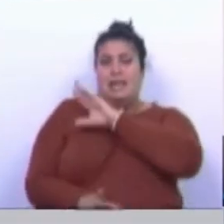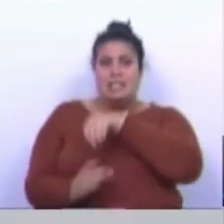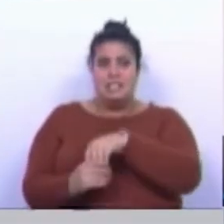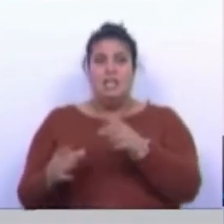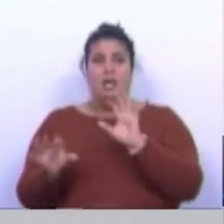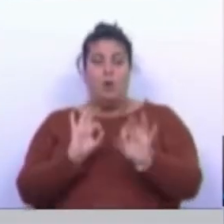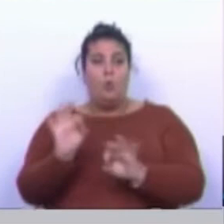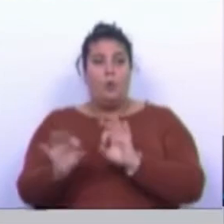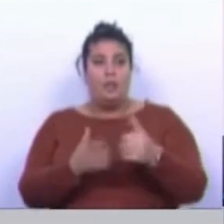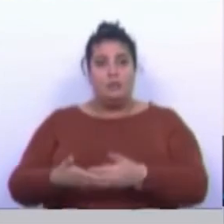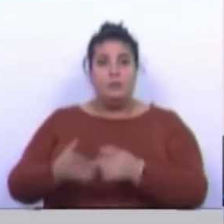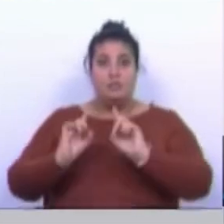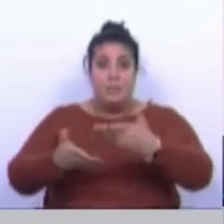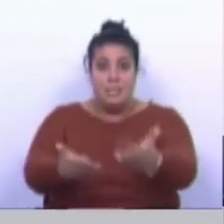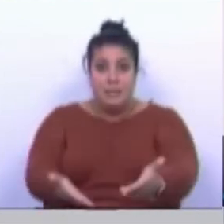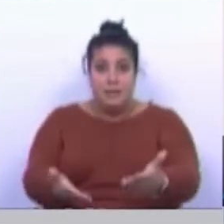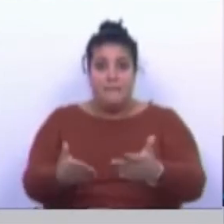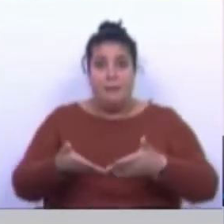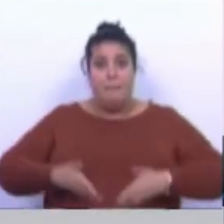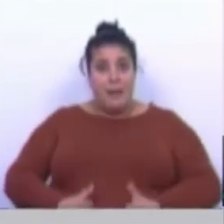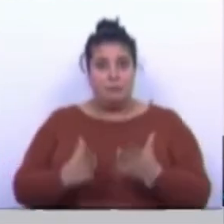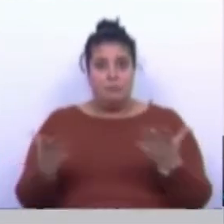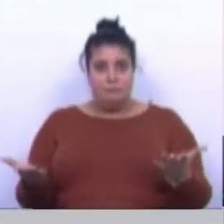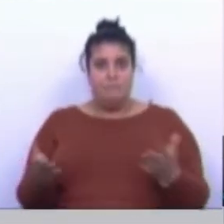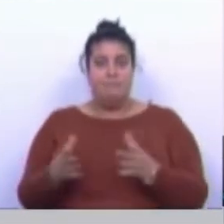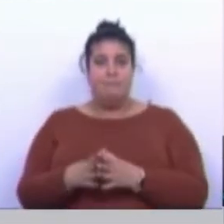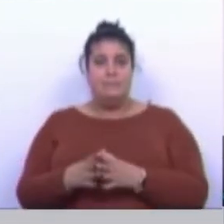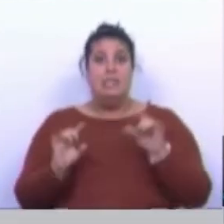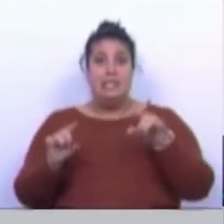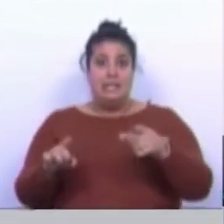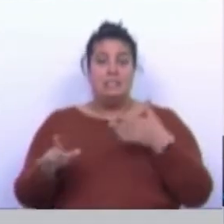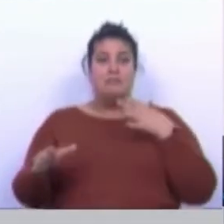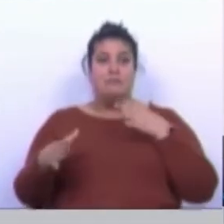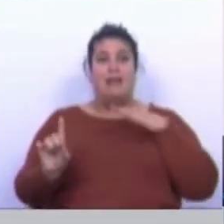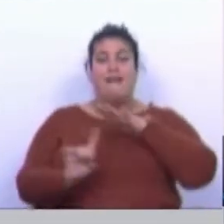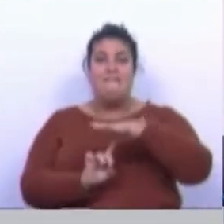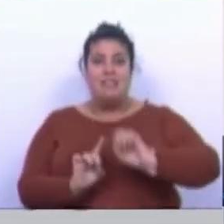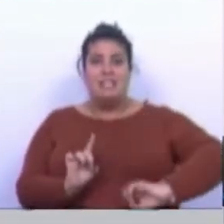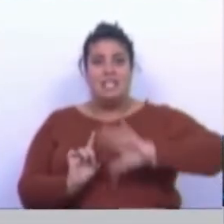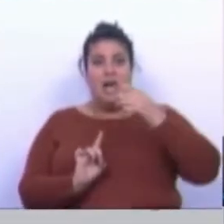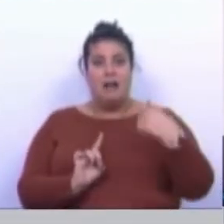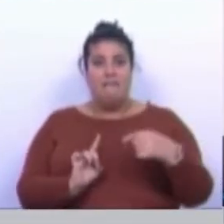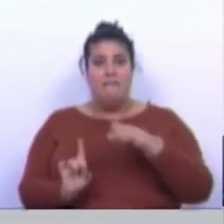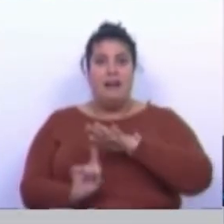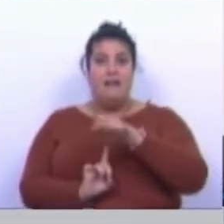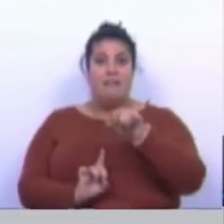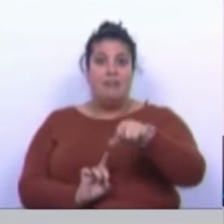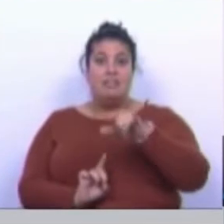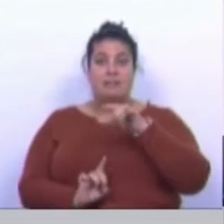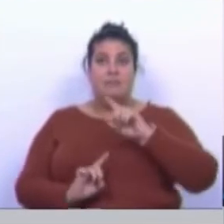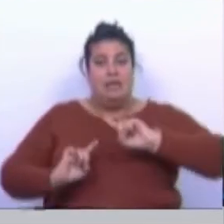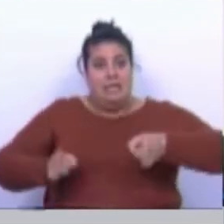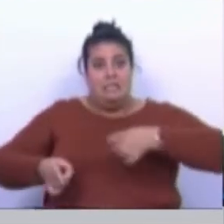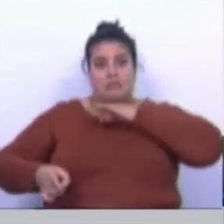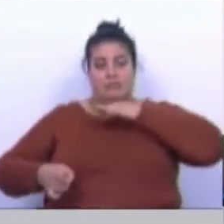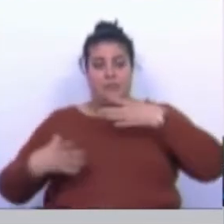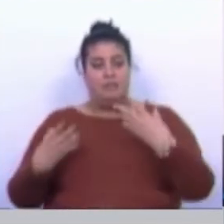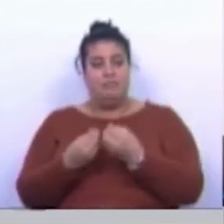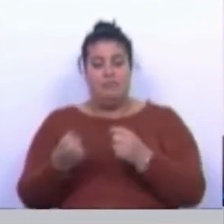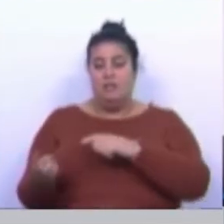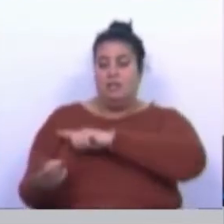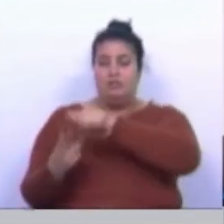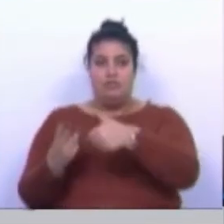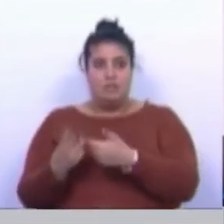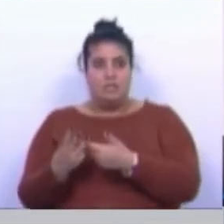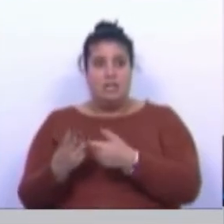cuidado dos filhos, começa já aí. Portanto, tem, claro, isso afeta o vínculo, afeta o princípio daquela família, afeta também os